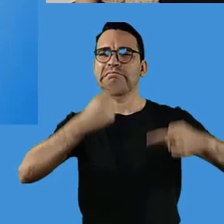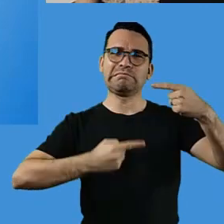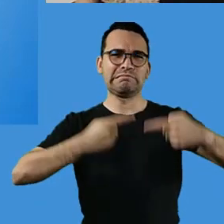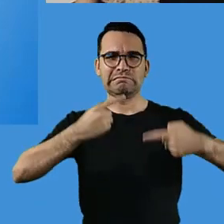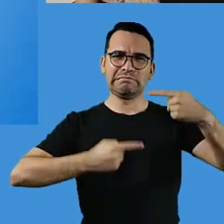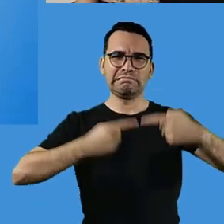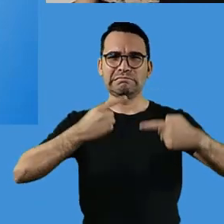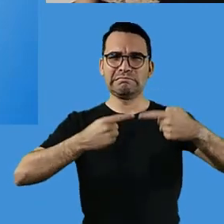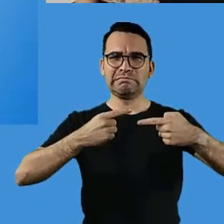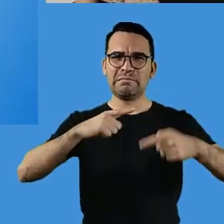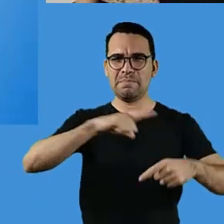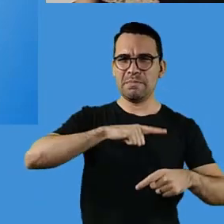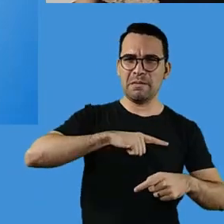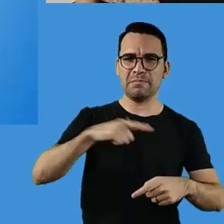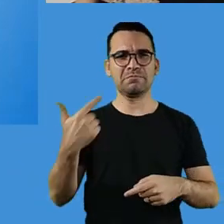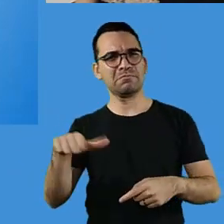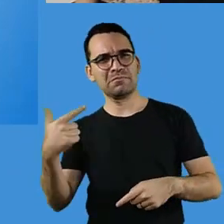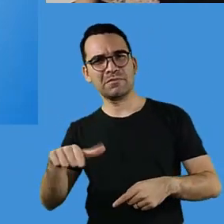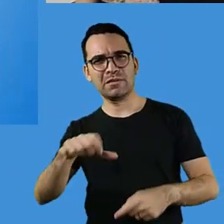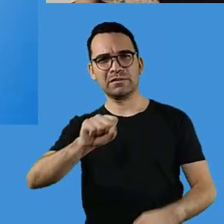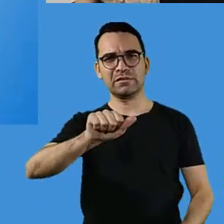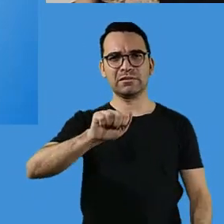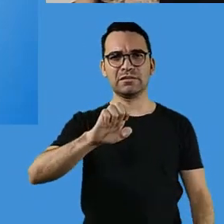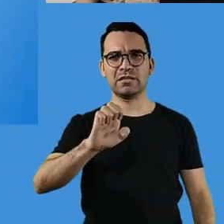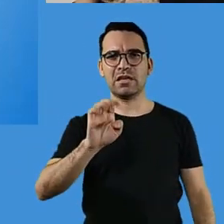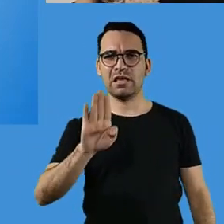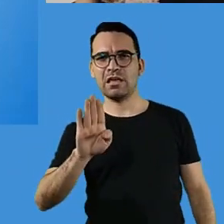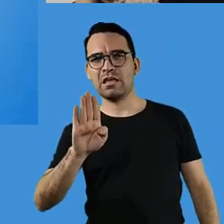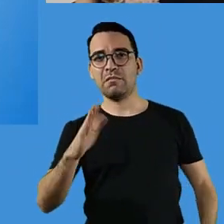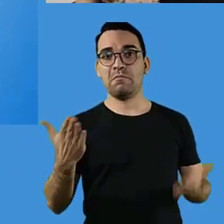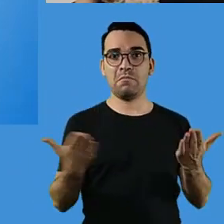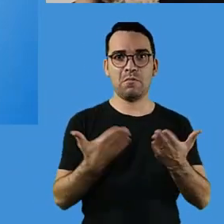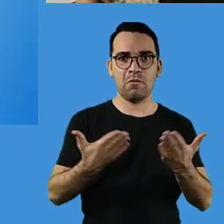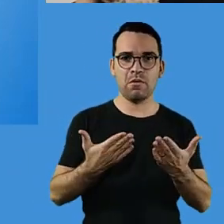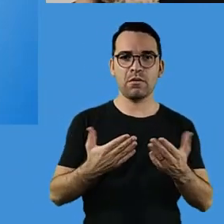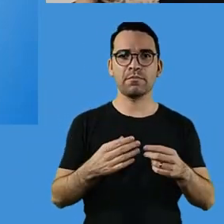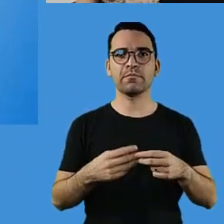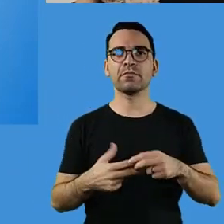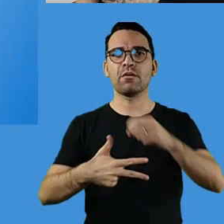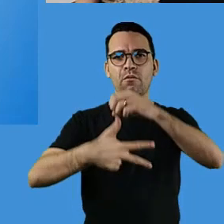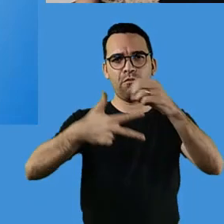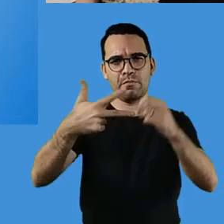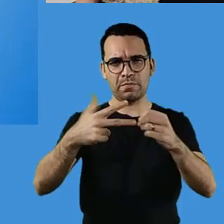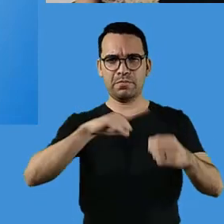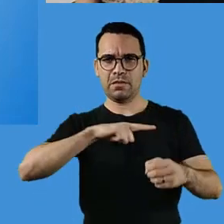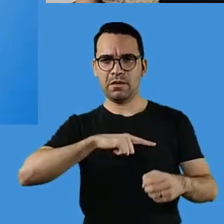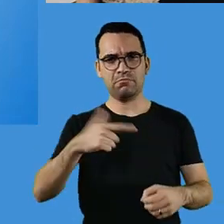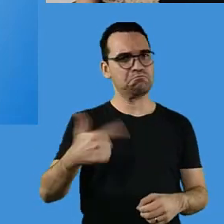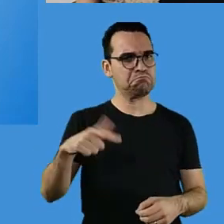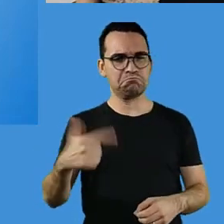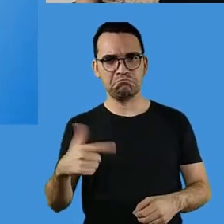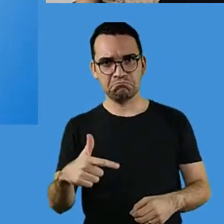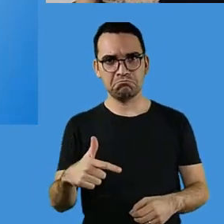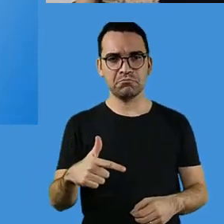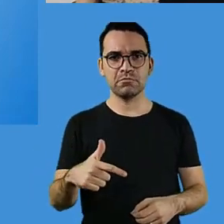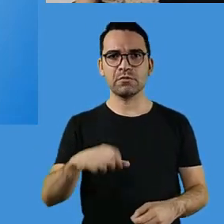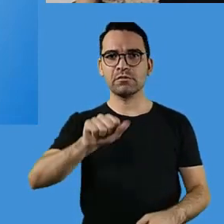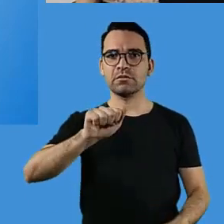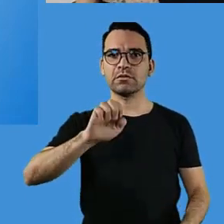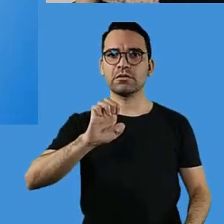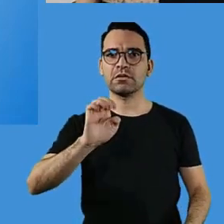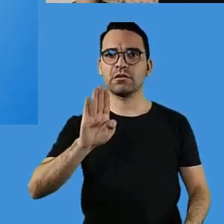esse debate intenso que teve, vai ter o SAEB, não vai ter o SAEB, ter o ENEM, não vai ter o ENEM,